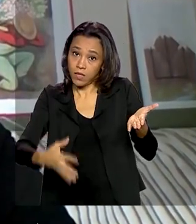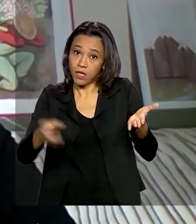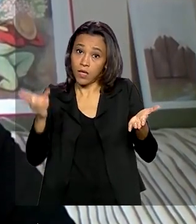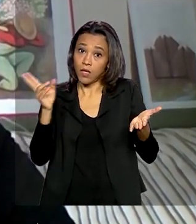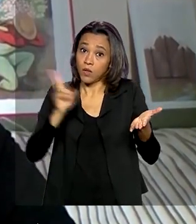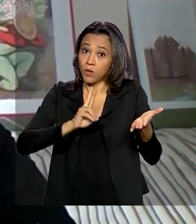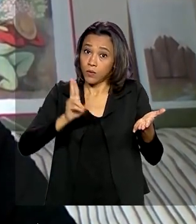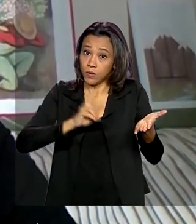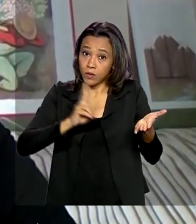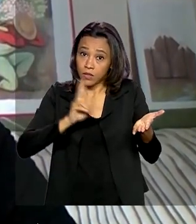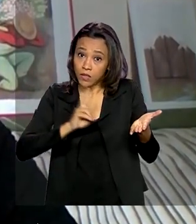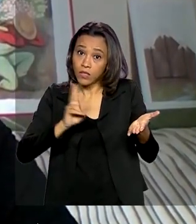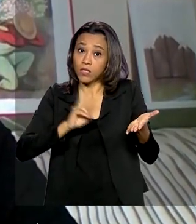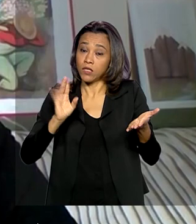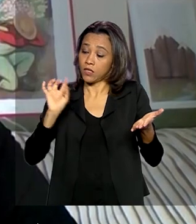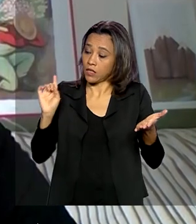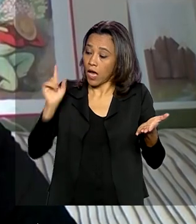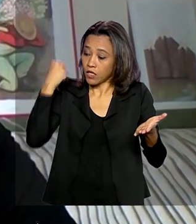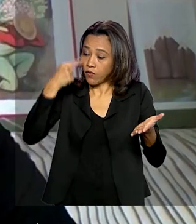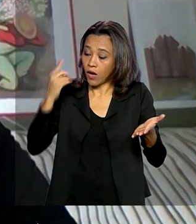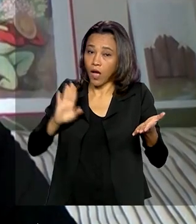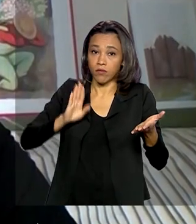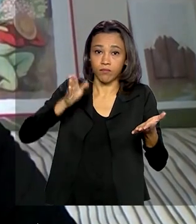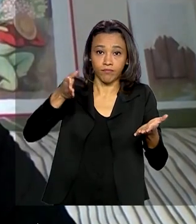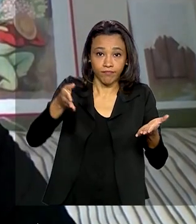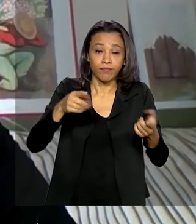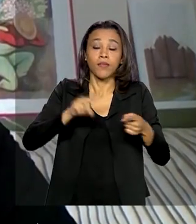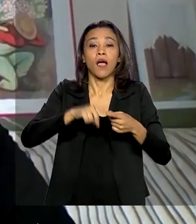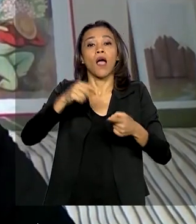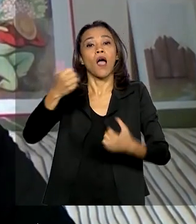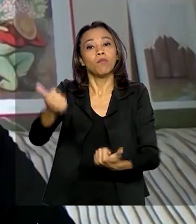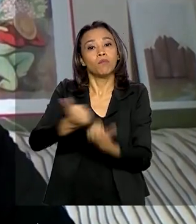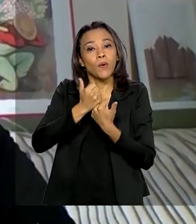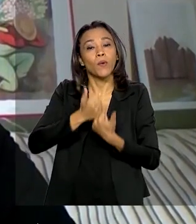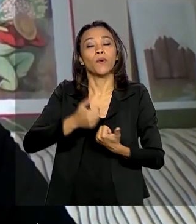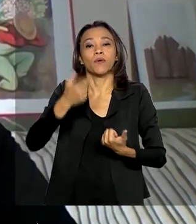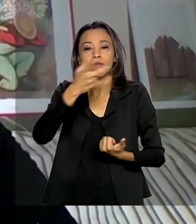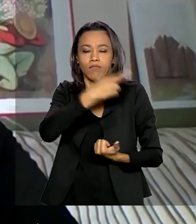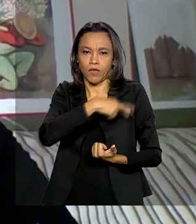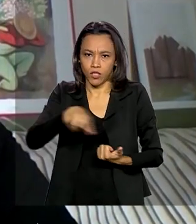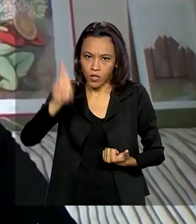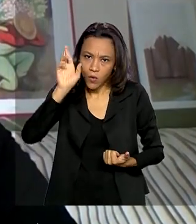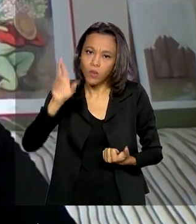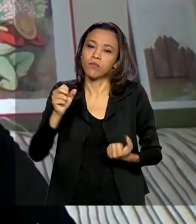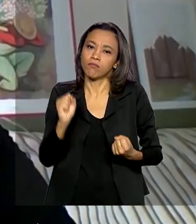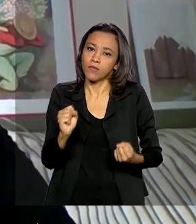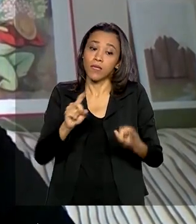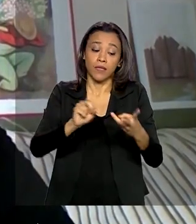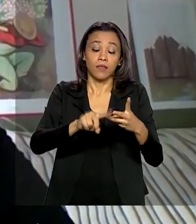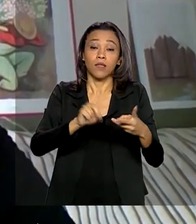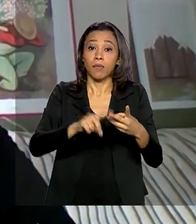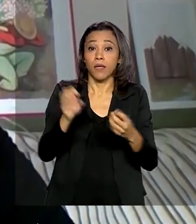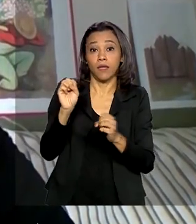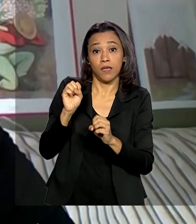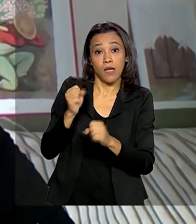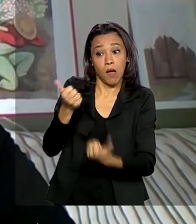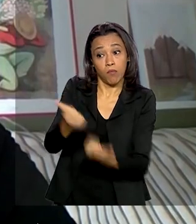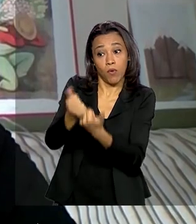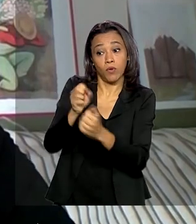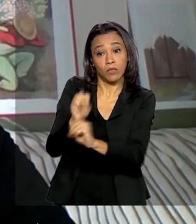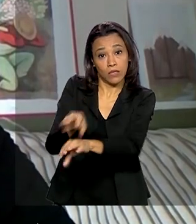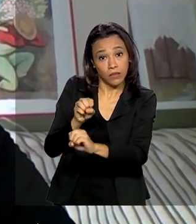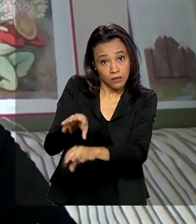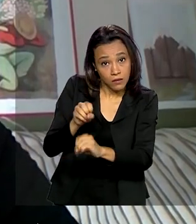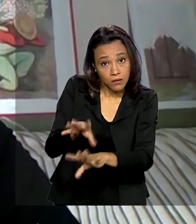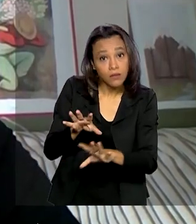urgentes de advogados, assistências religiosas, atividades educacionais e de trabalho e também